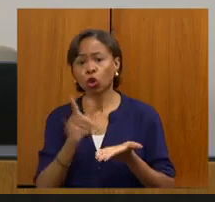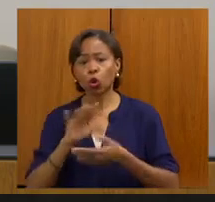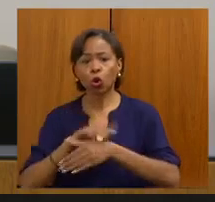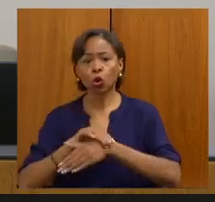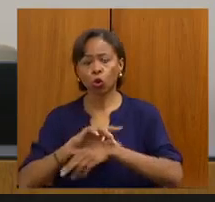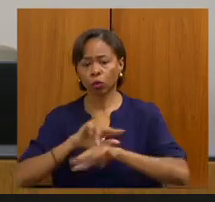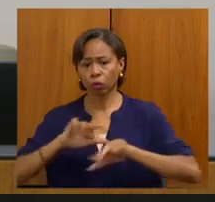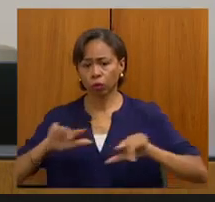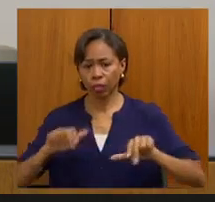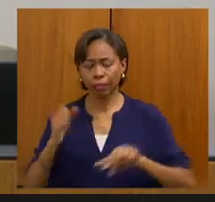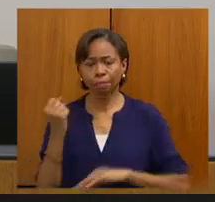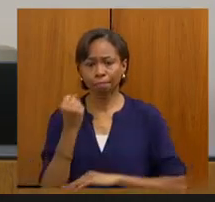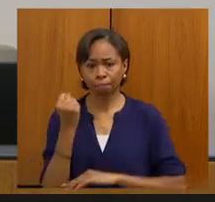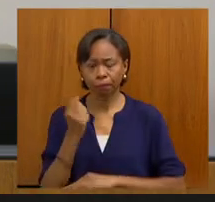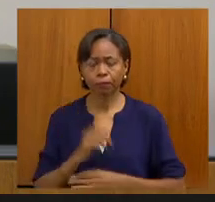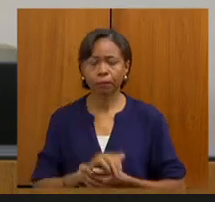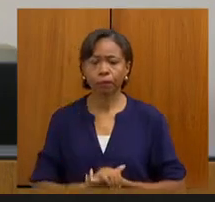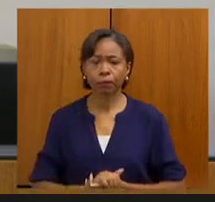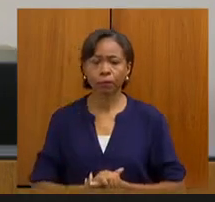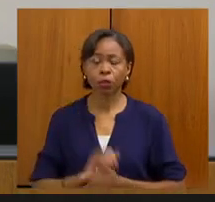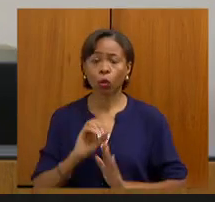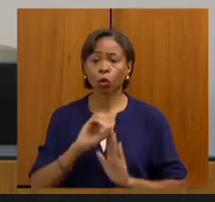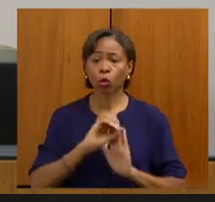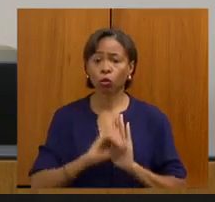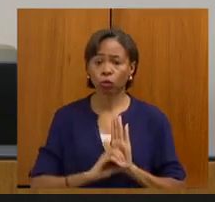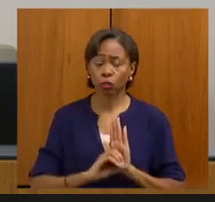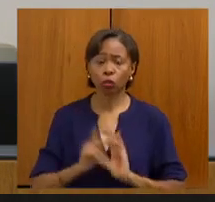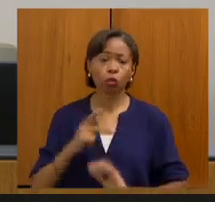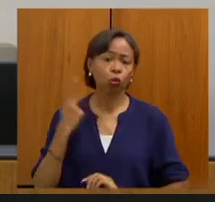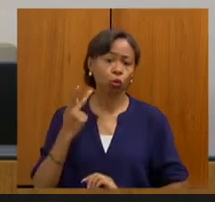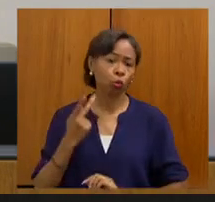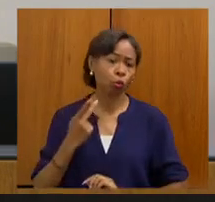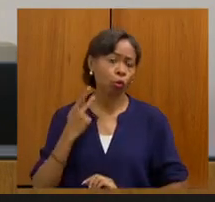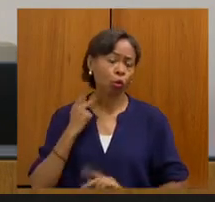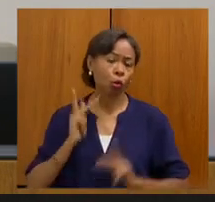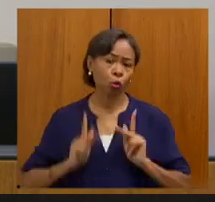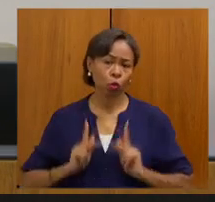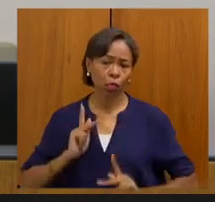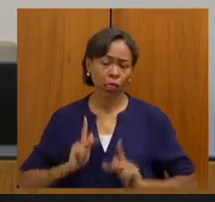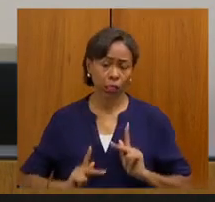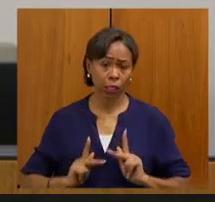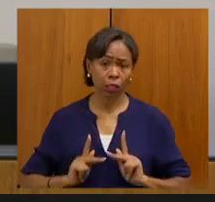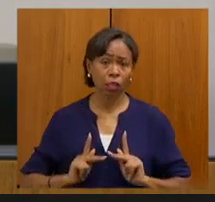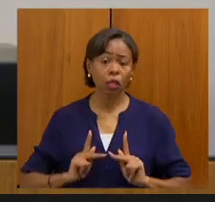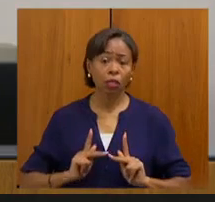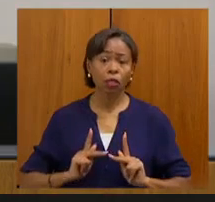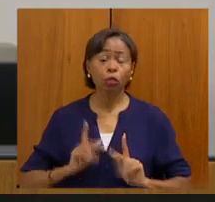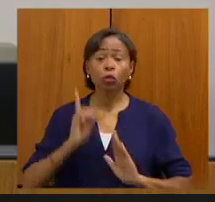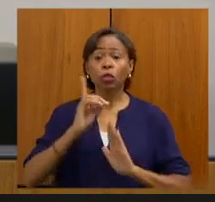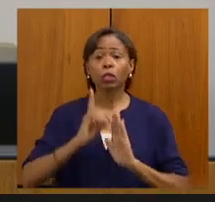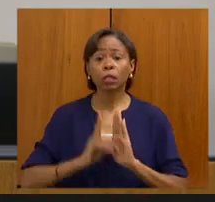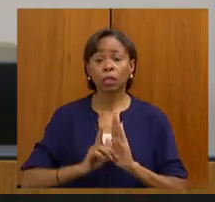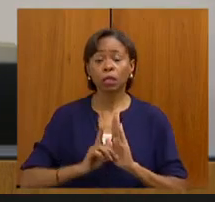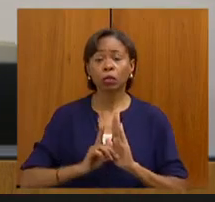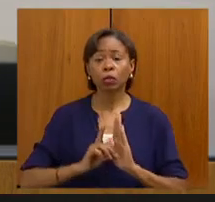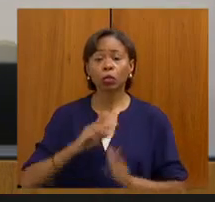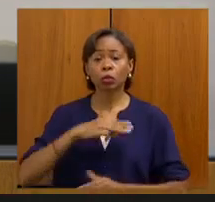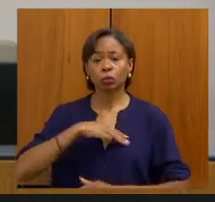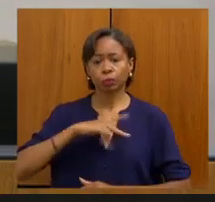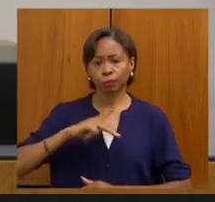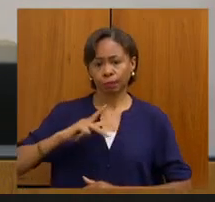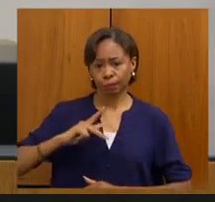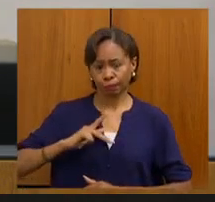senhor Fernando de Almeida Martins, Procurador Regional dos Direitos do Cidadão do Ministério Público Federal, solicitando